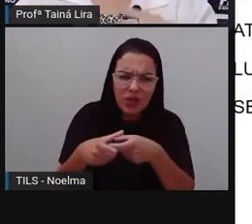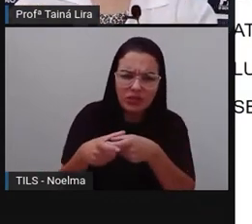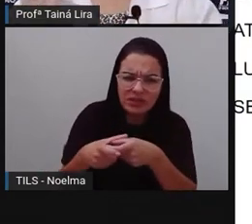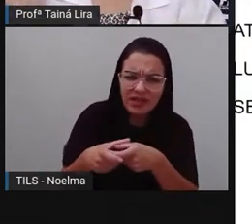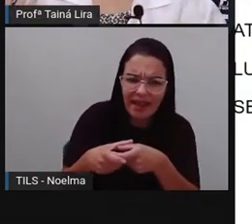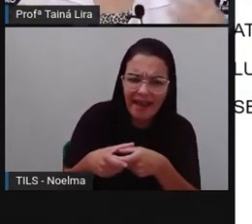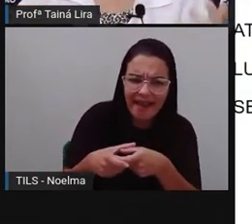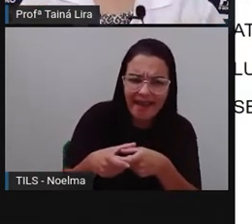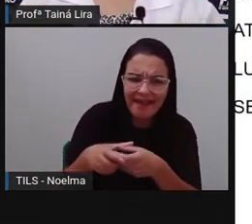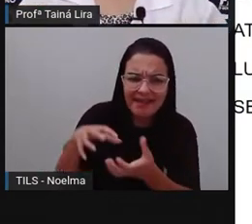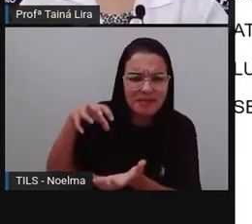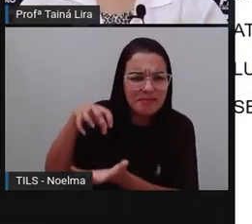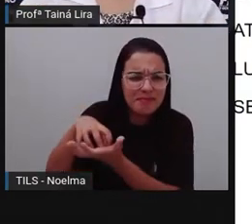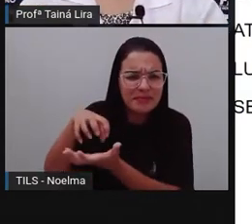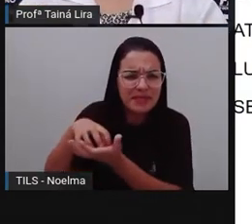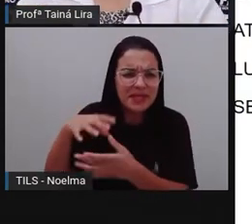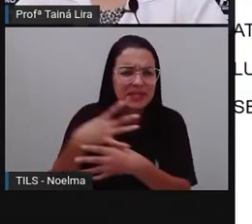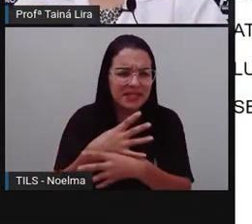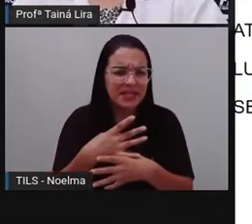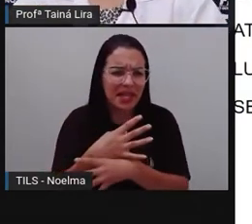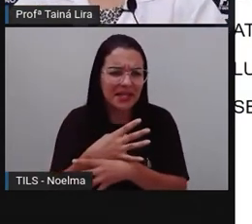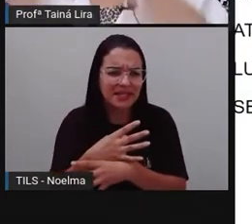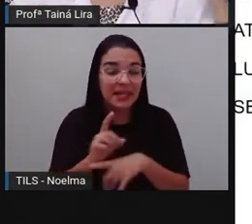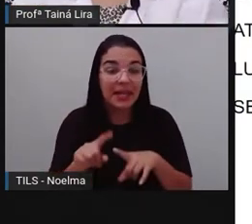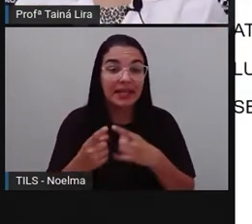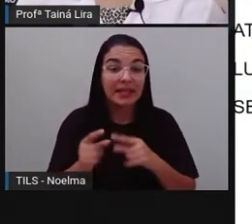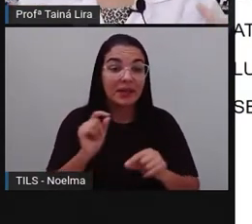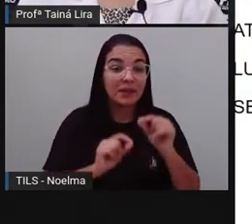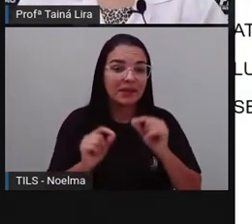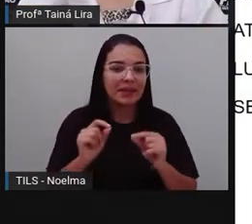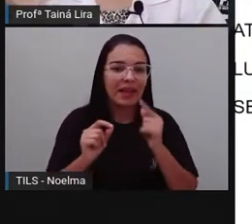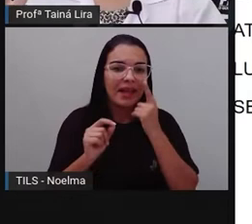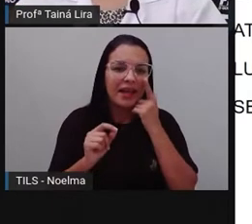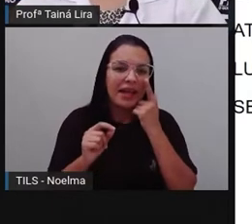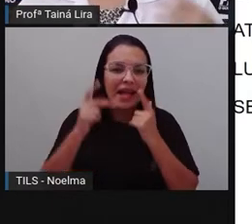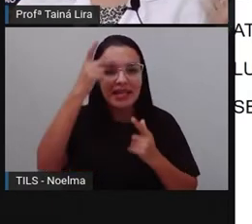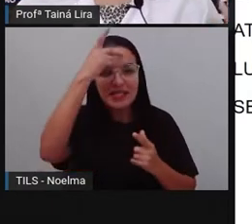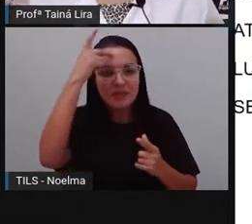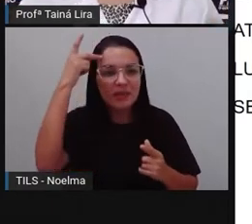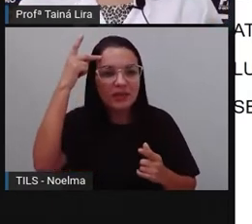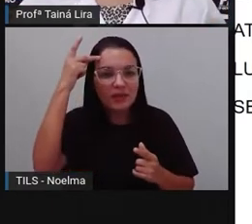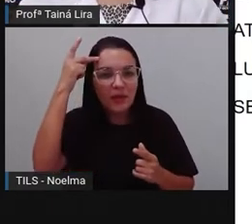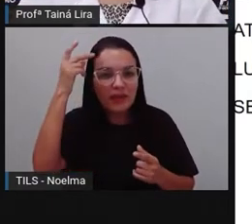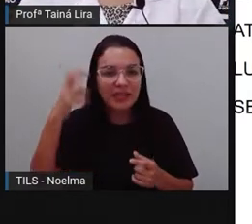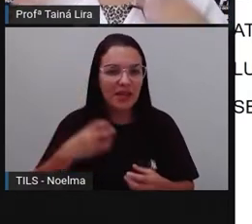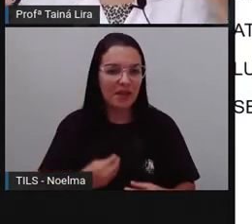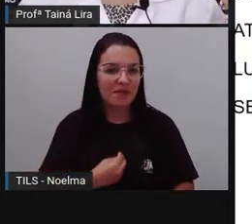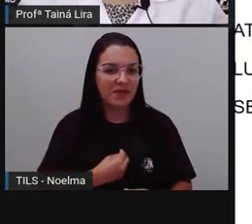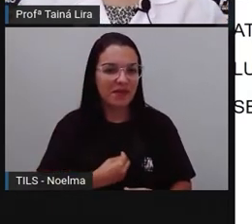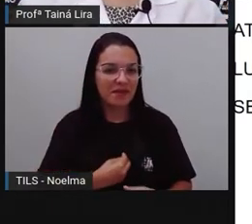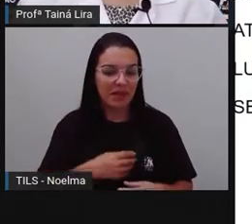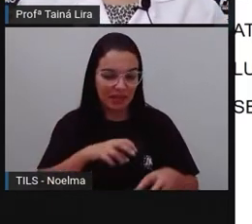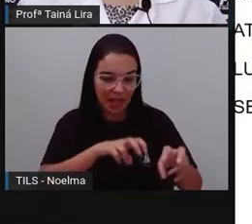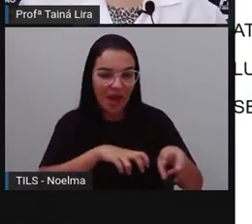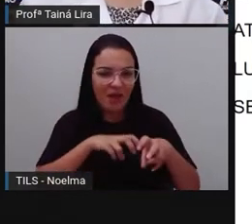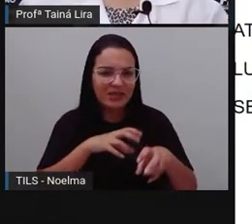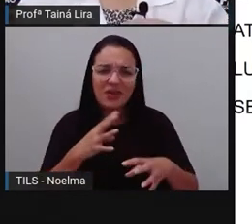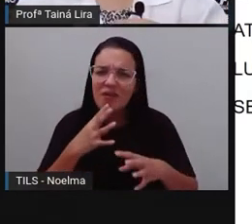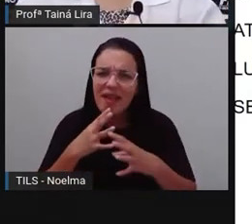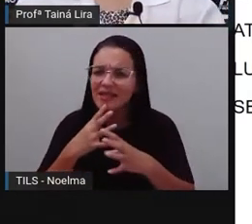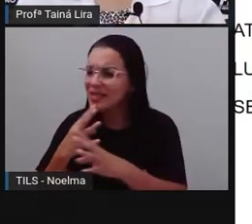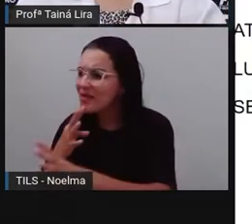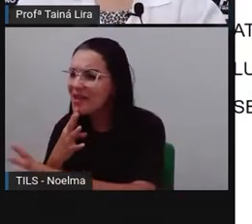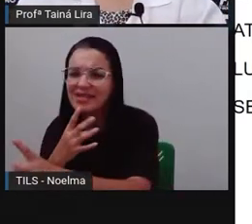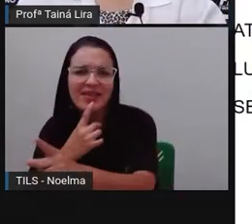os grandes centros urbanos. Então, geralmente a maioria das pessoas que vivem no campo se conhecem. Então,